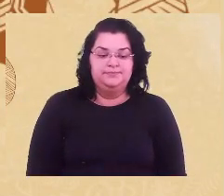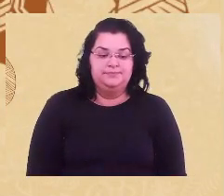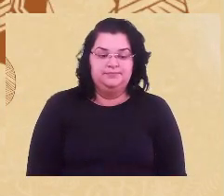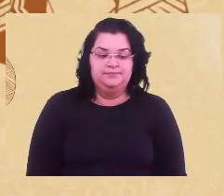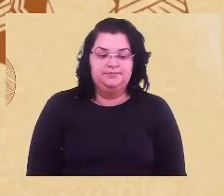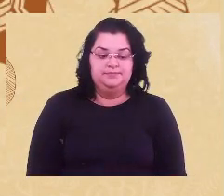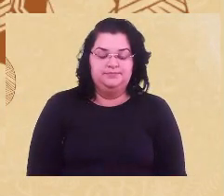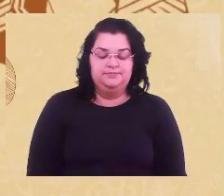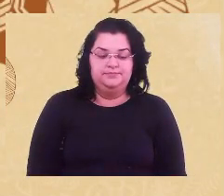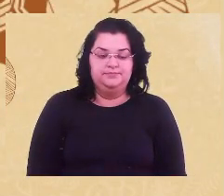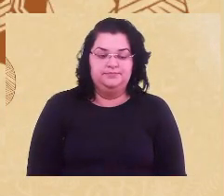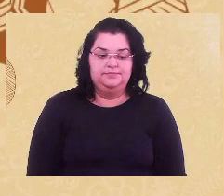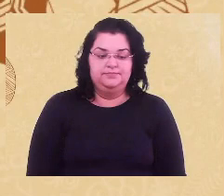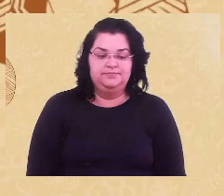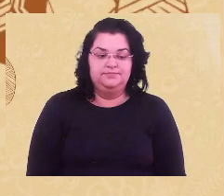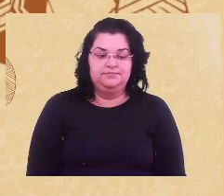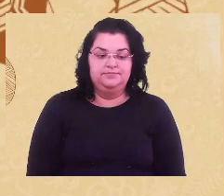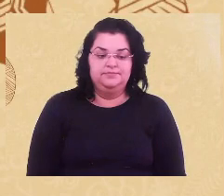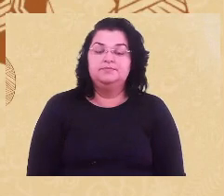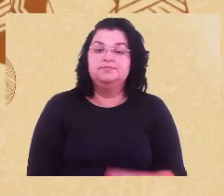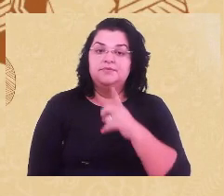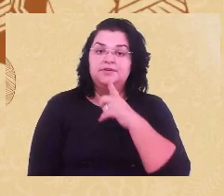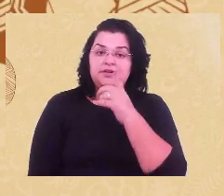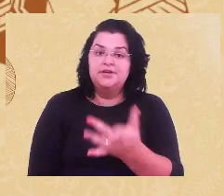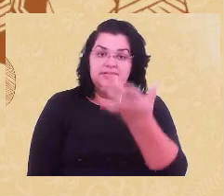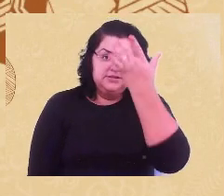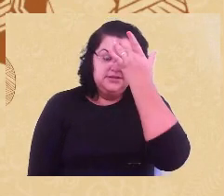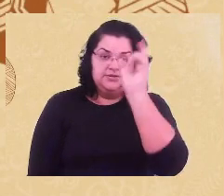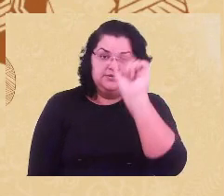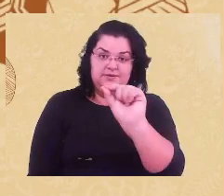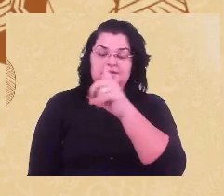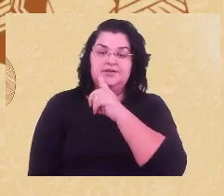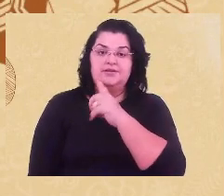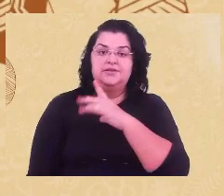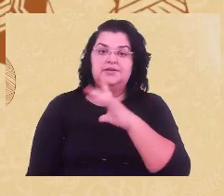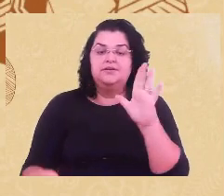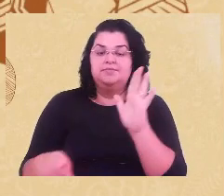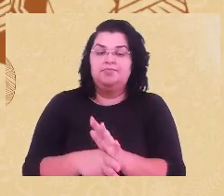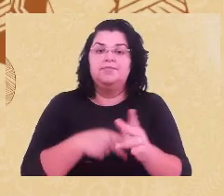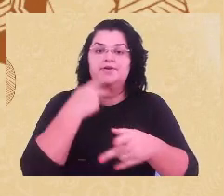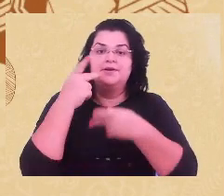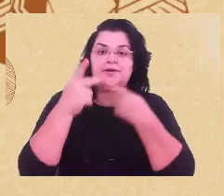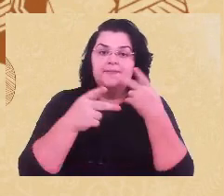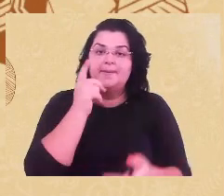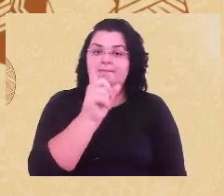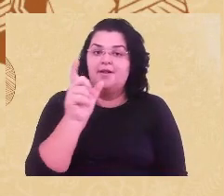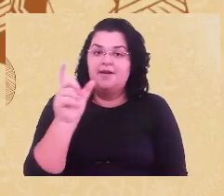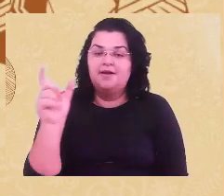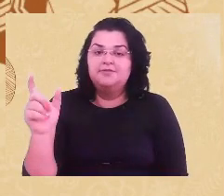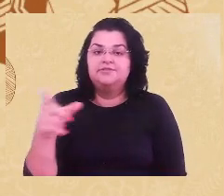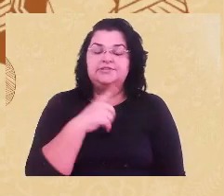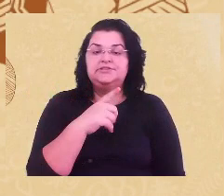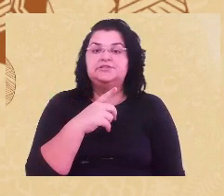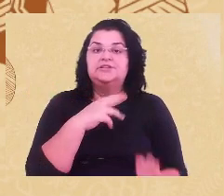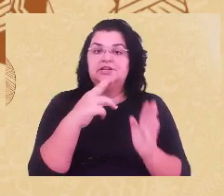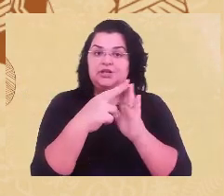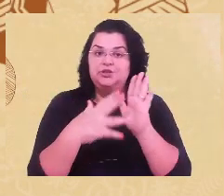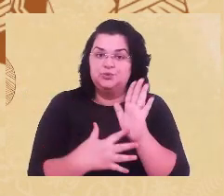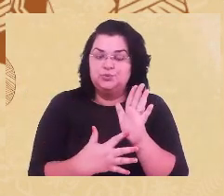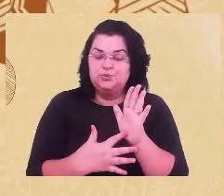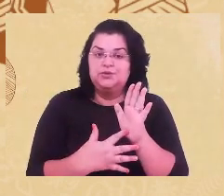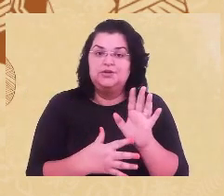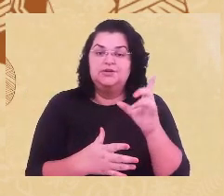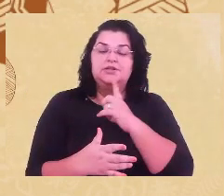E ela resgata, nas próprias palavras, o seguinte, que a releitura desta